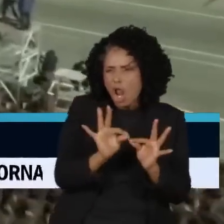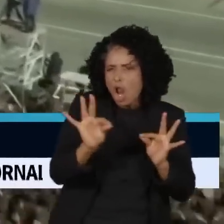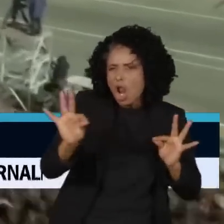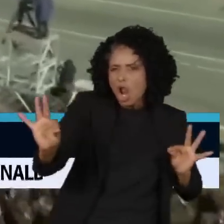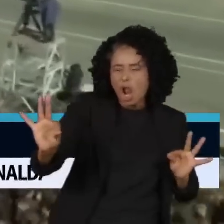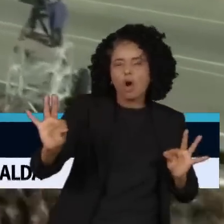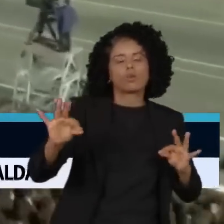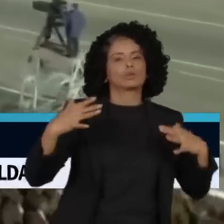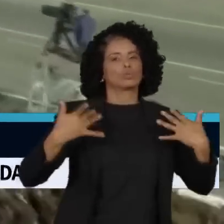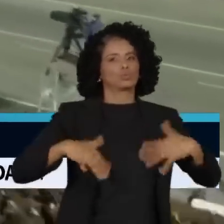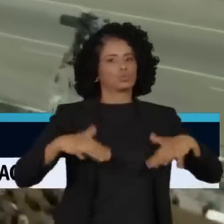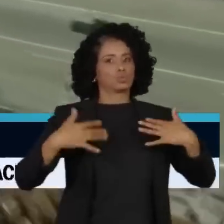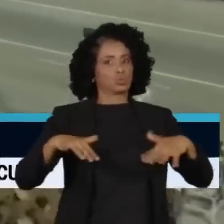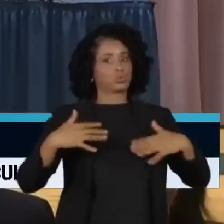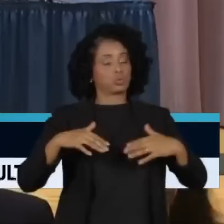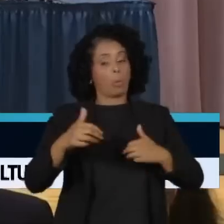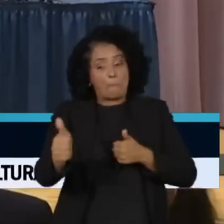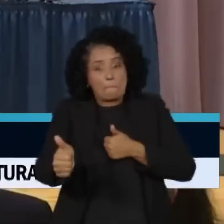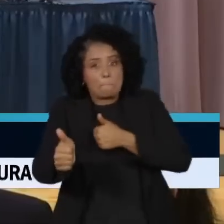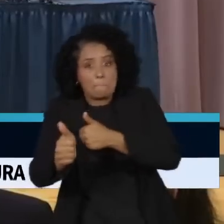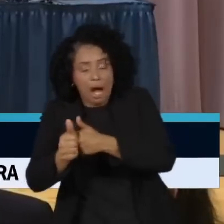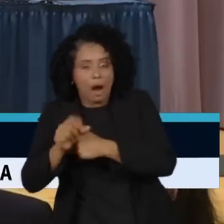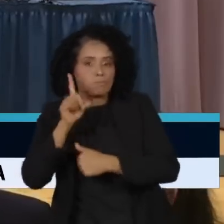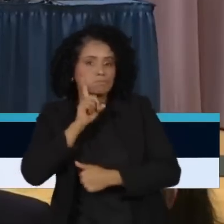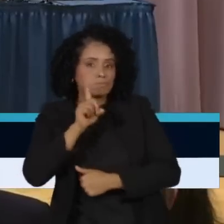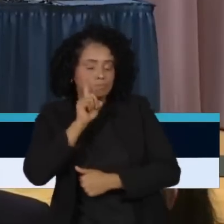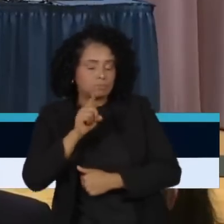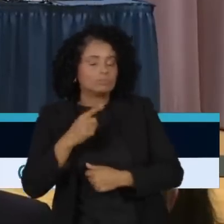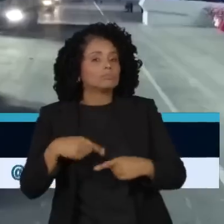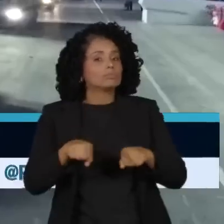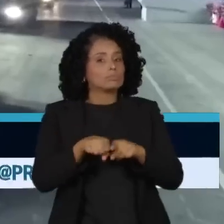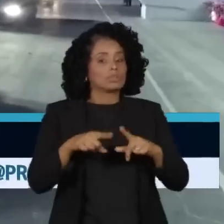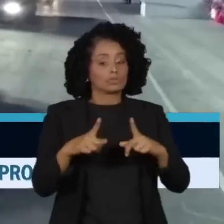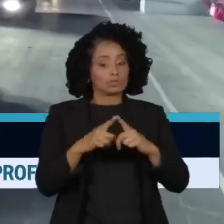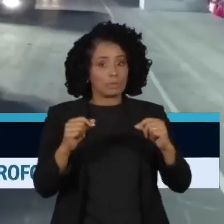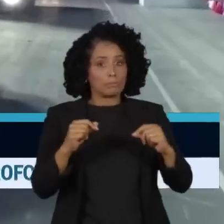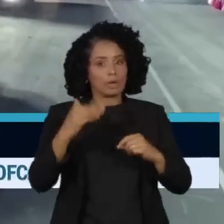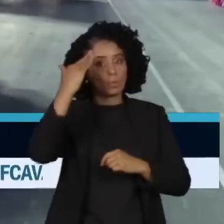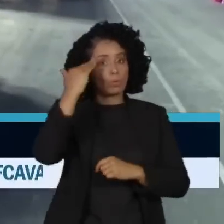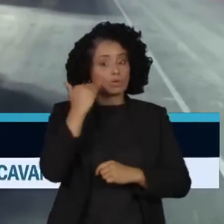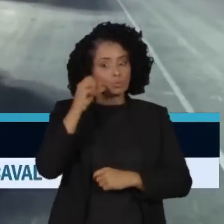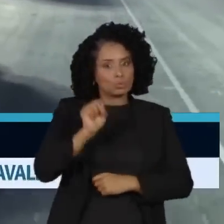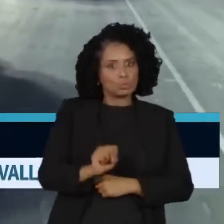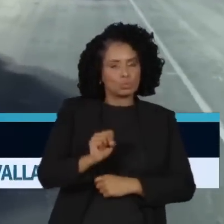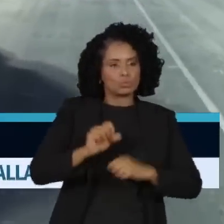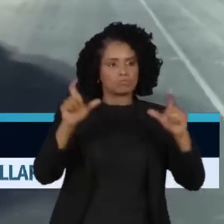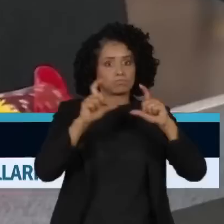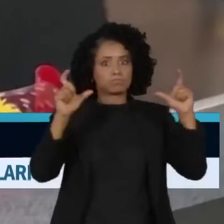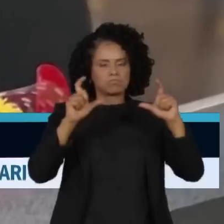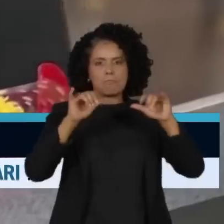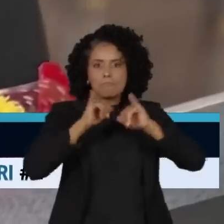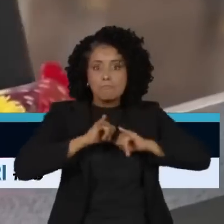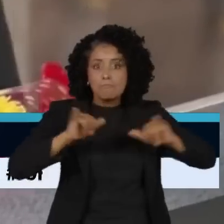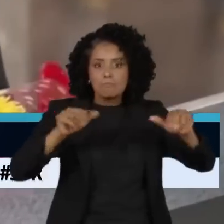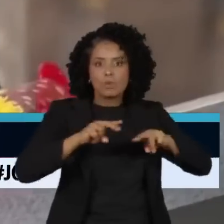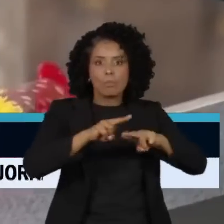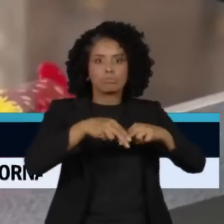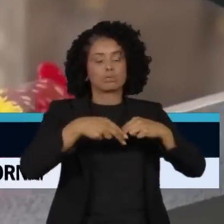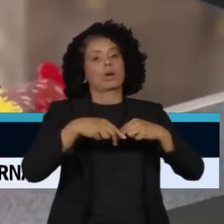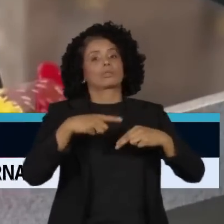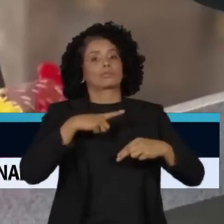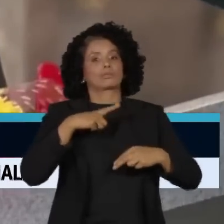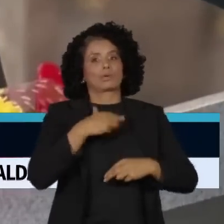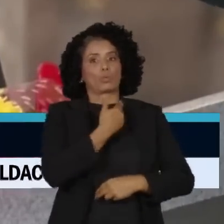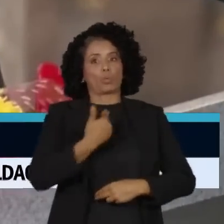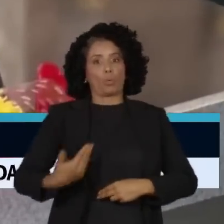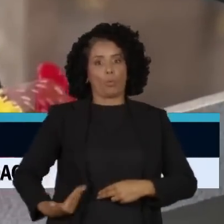para atingir os Estados Unidos. Japão e Coreia do Sul haviam alertado para uma possível represália do governo de Kim Jong-un